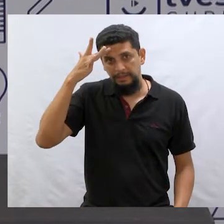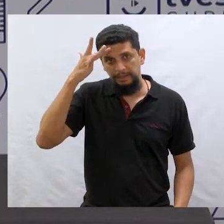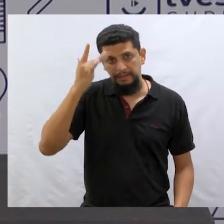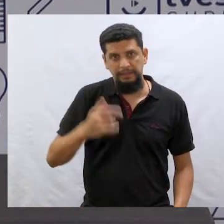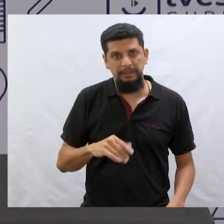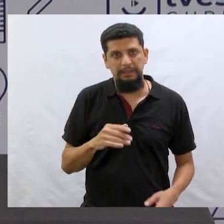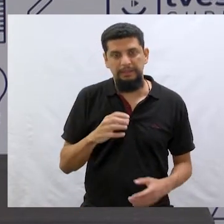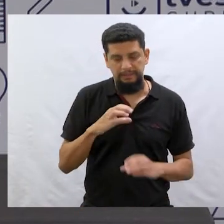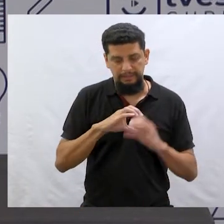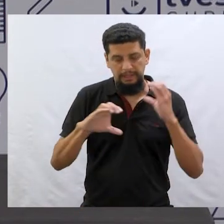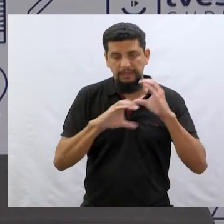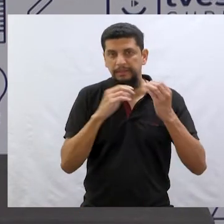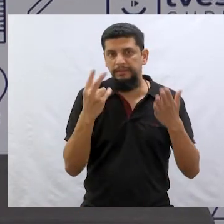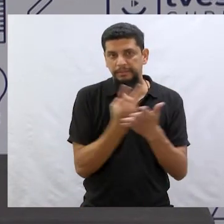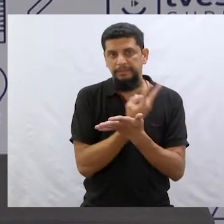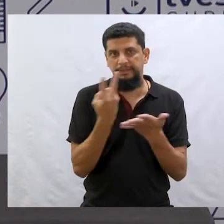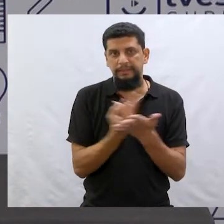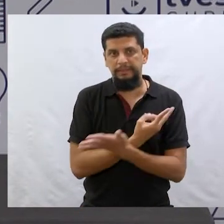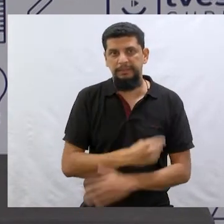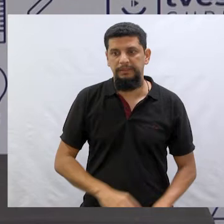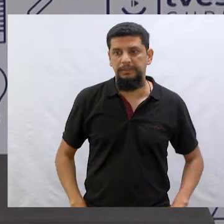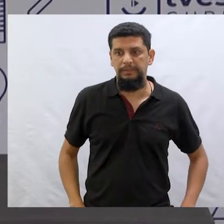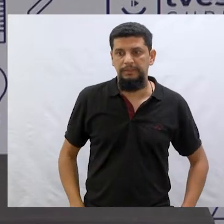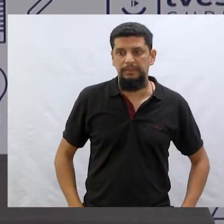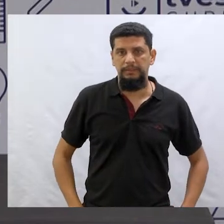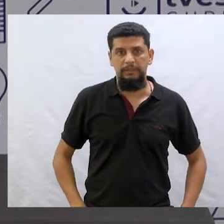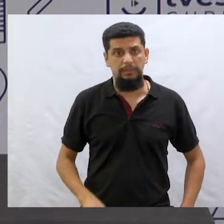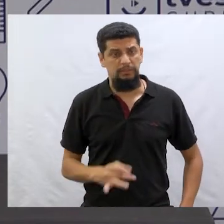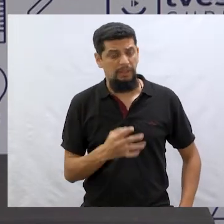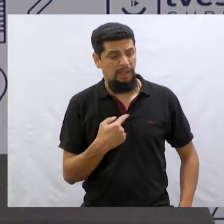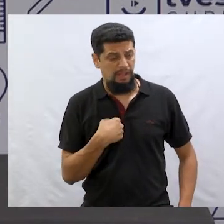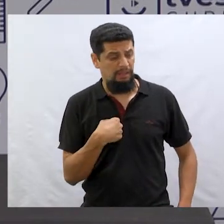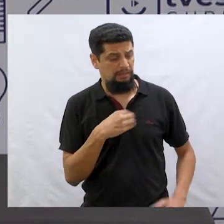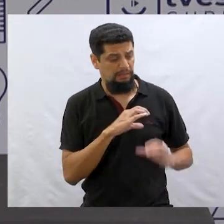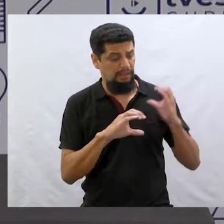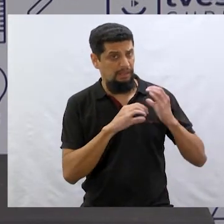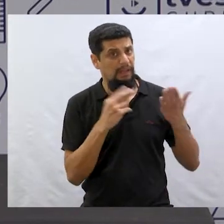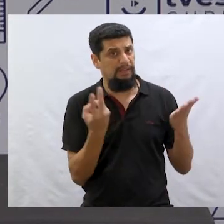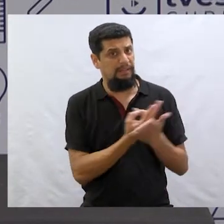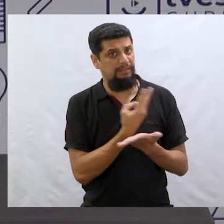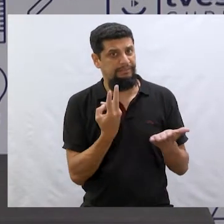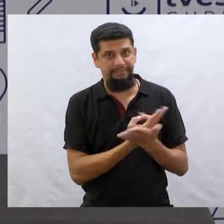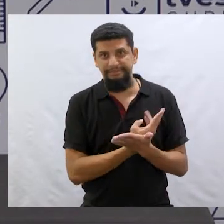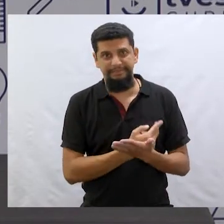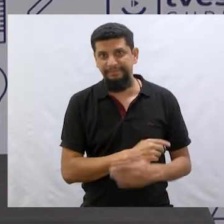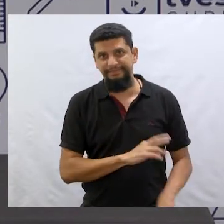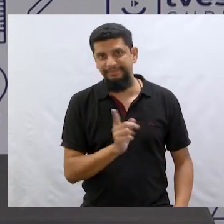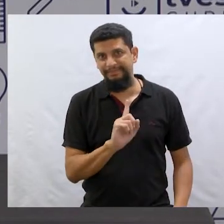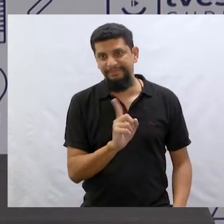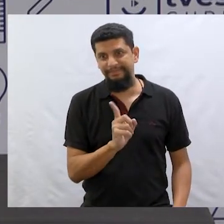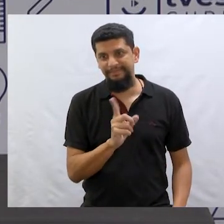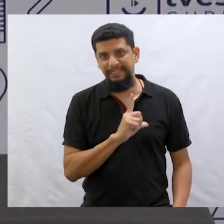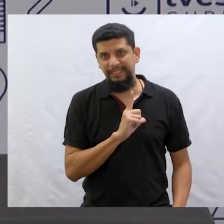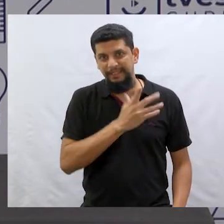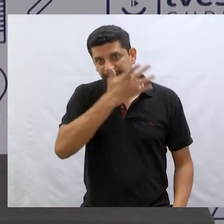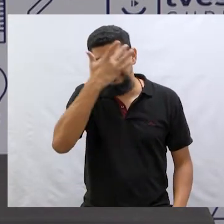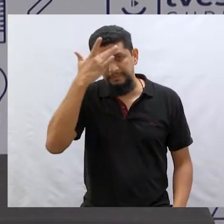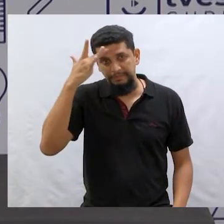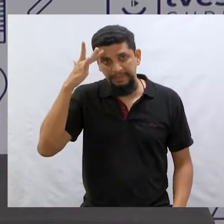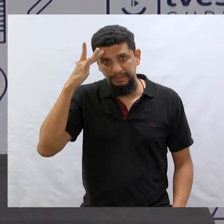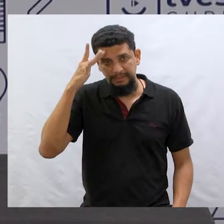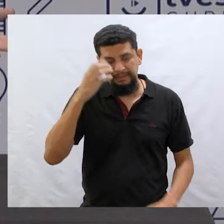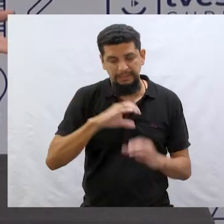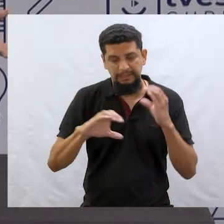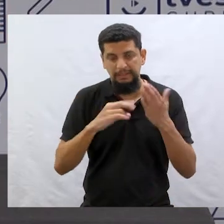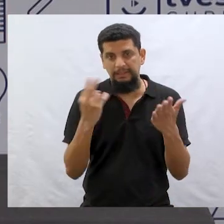Macaco Cidadão, né? Ou não, só eu que cantei errado a vida inteira. Não, né? Tem muita gente que